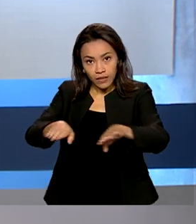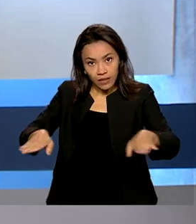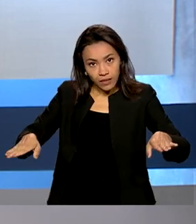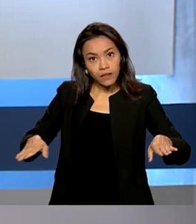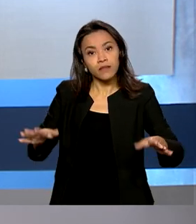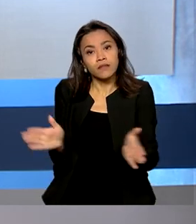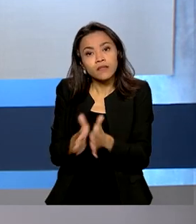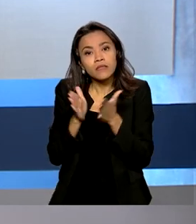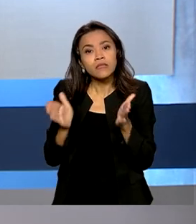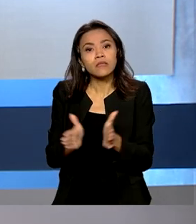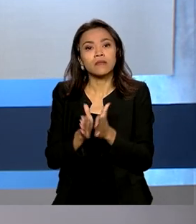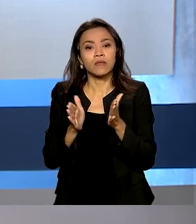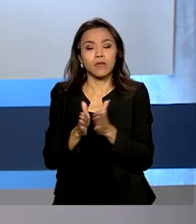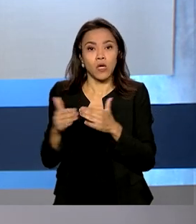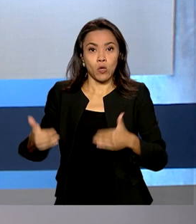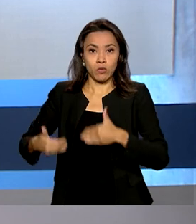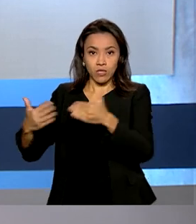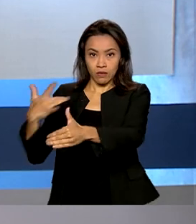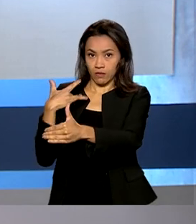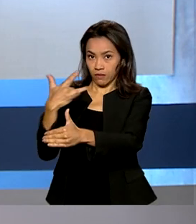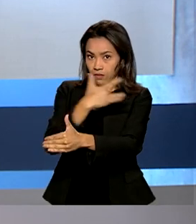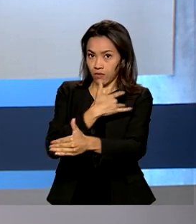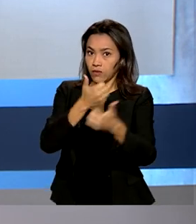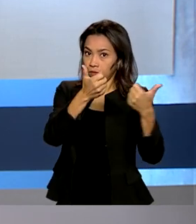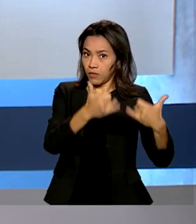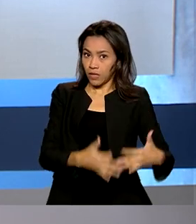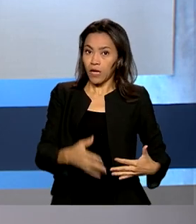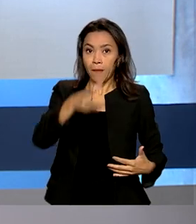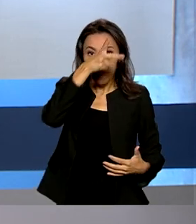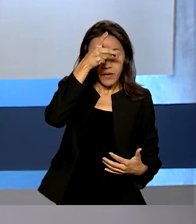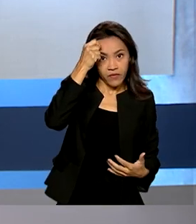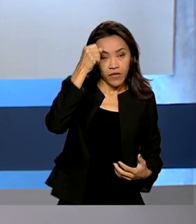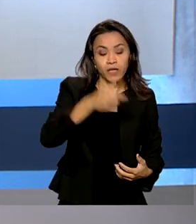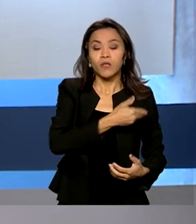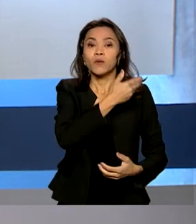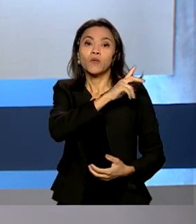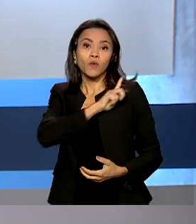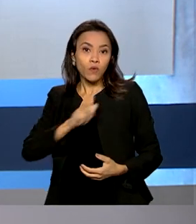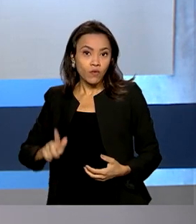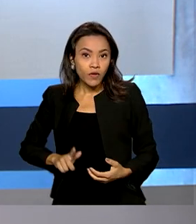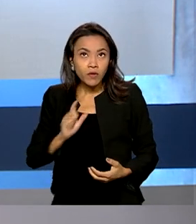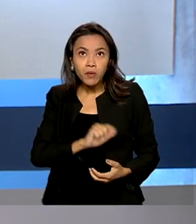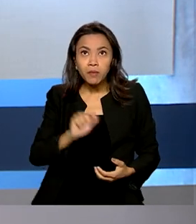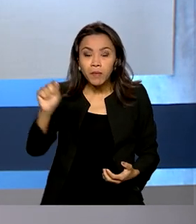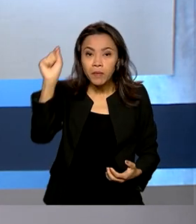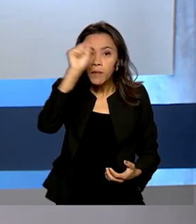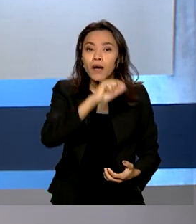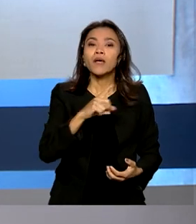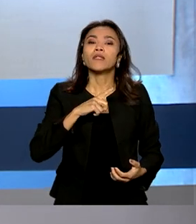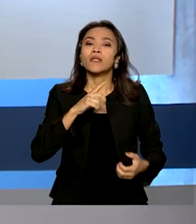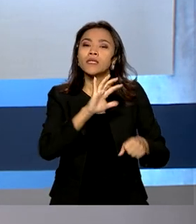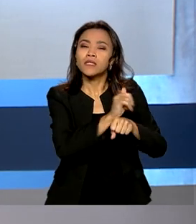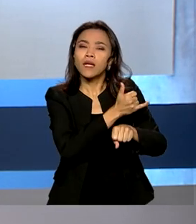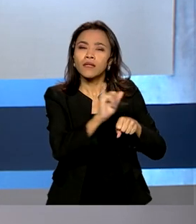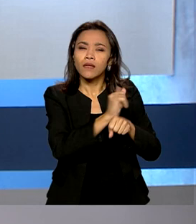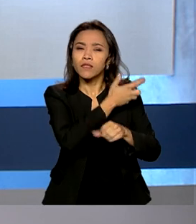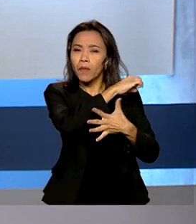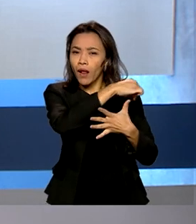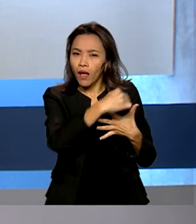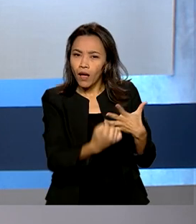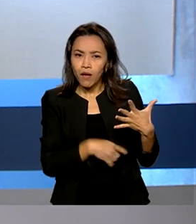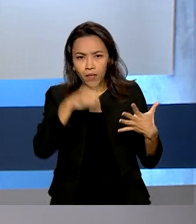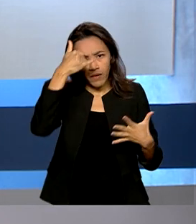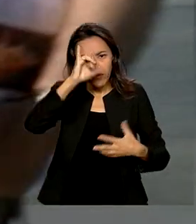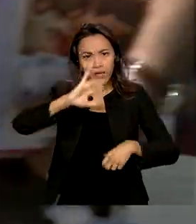Segundo o Ministério da Saúde, prefeitos e governadores devem priorizar medidas de prevenção à obesidade e à desnutrição infantil.